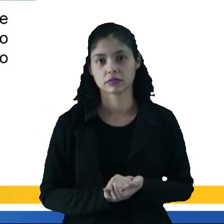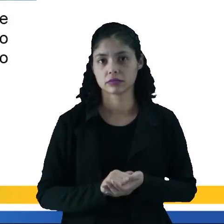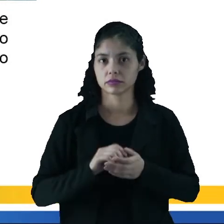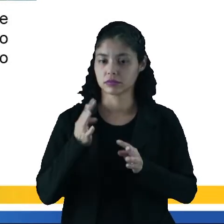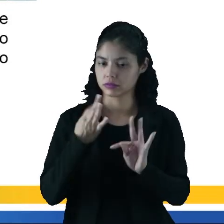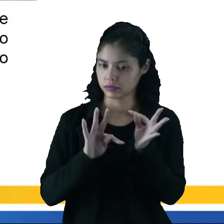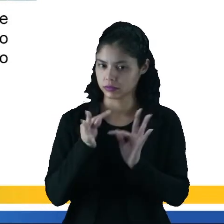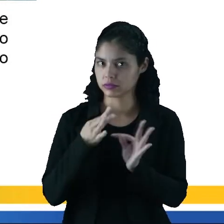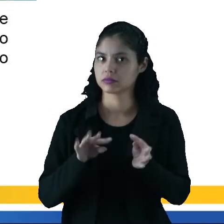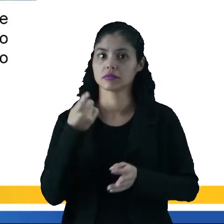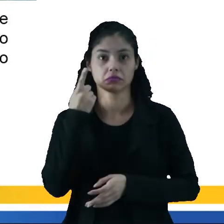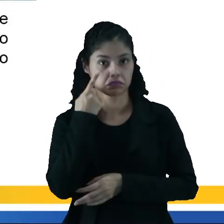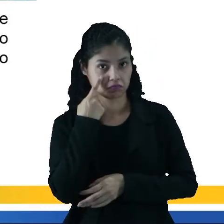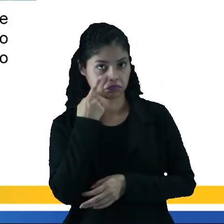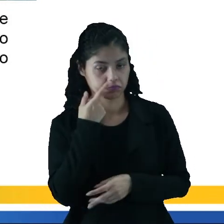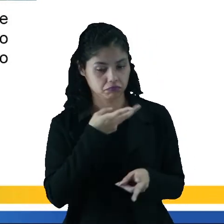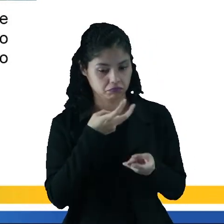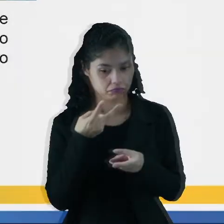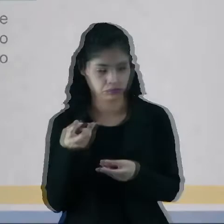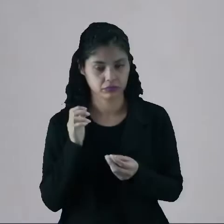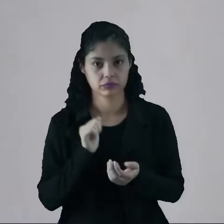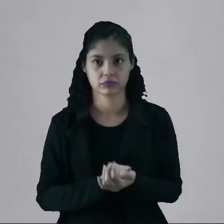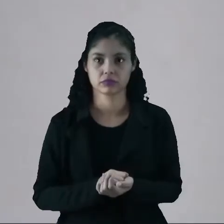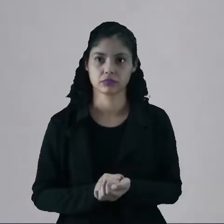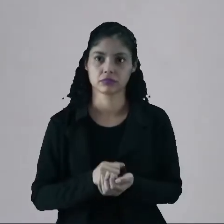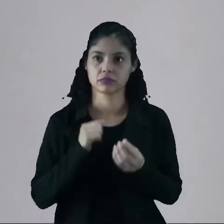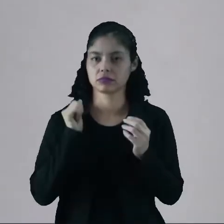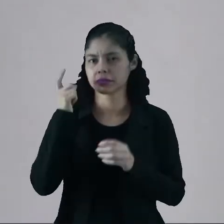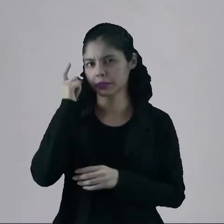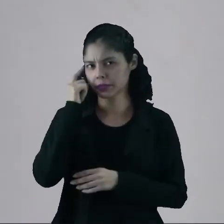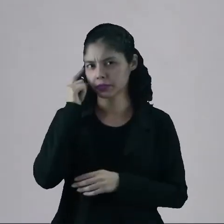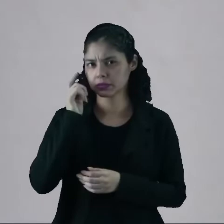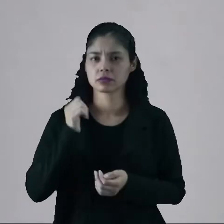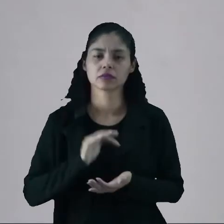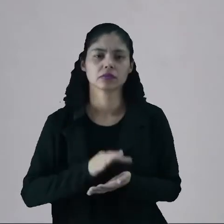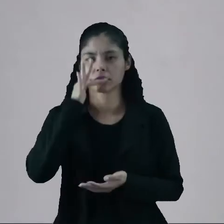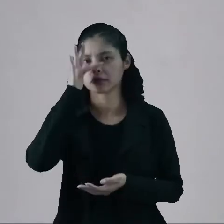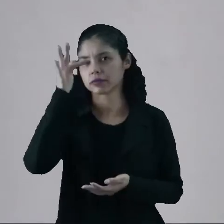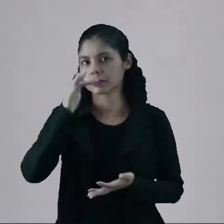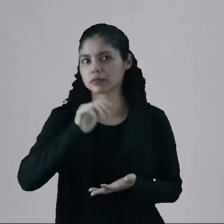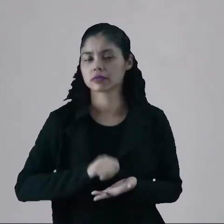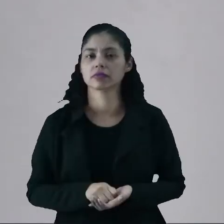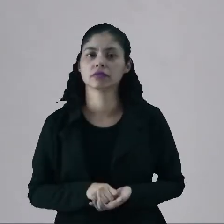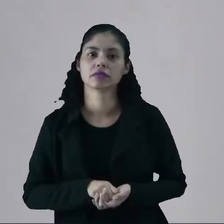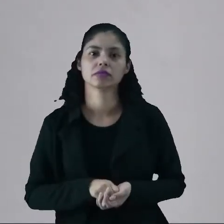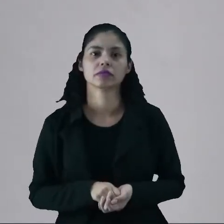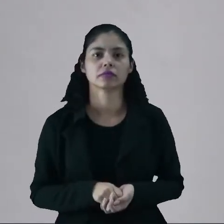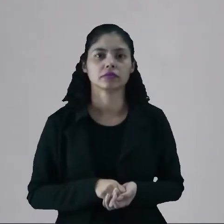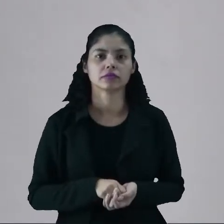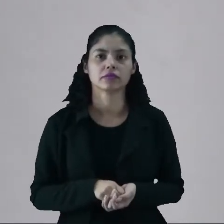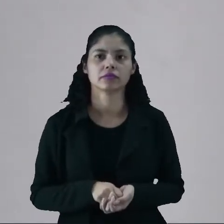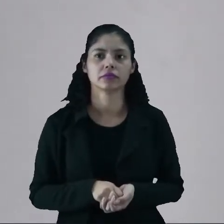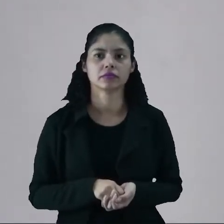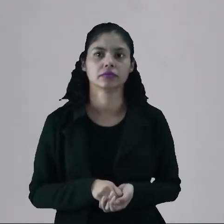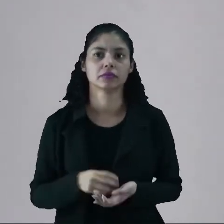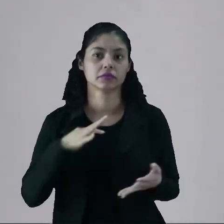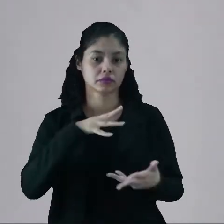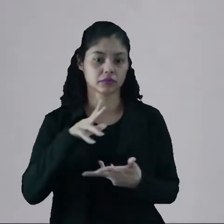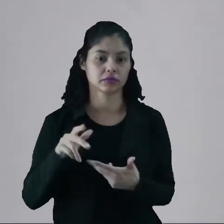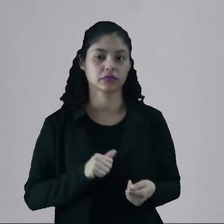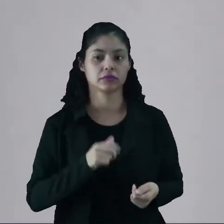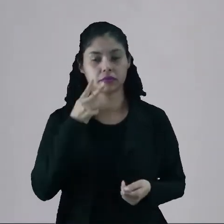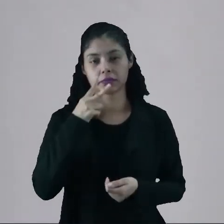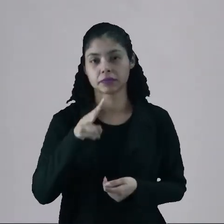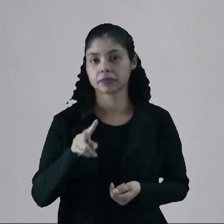tecnologias interessantes que tendem, você pensando aí no futuro, que é um mundo